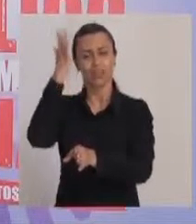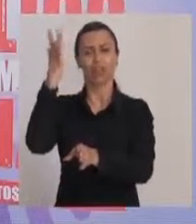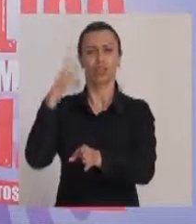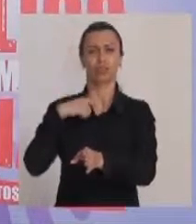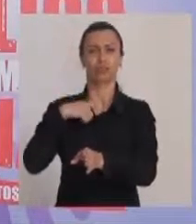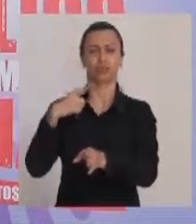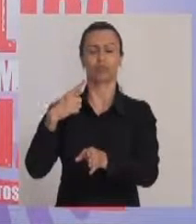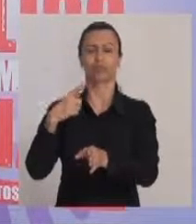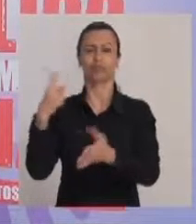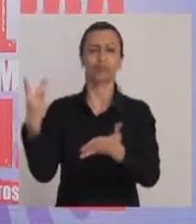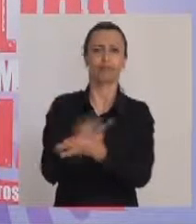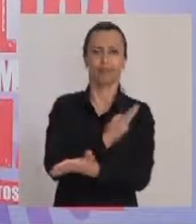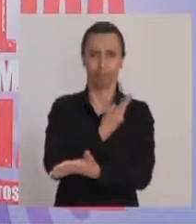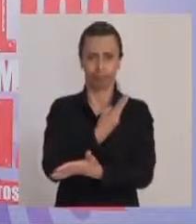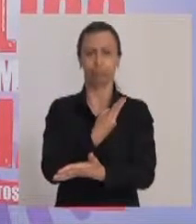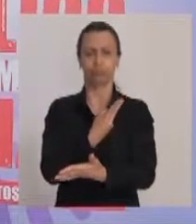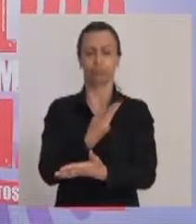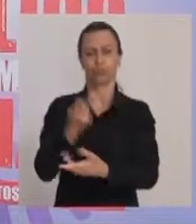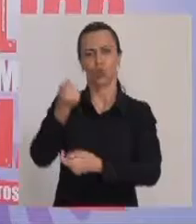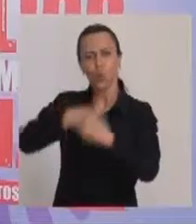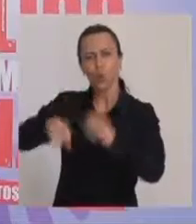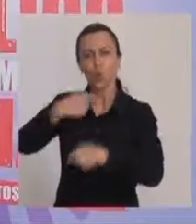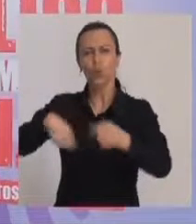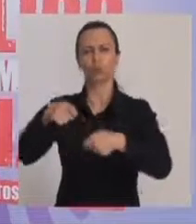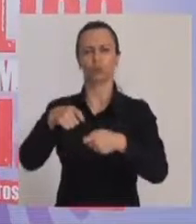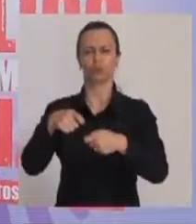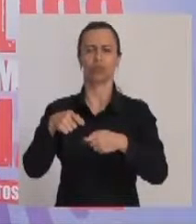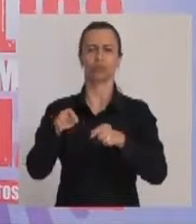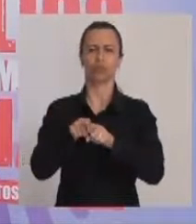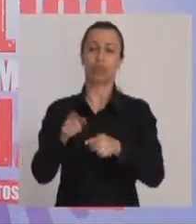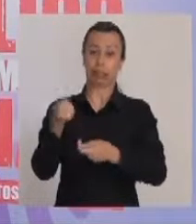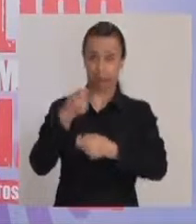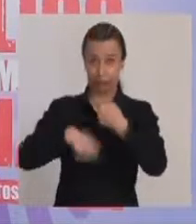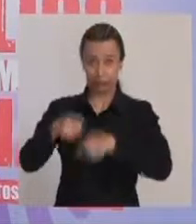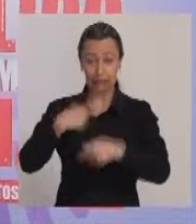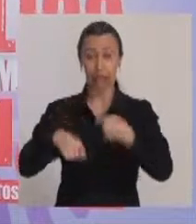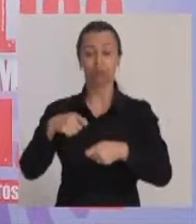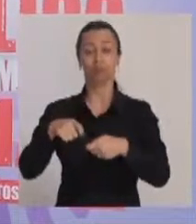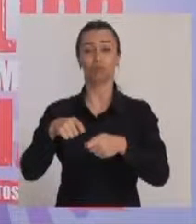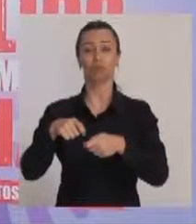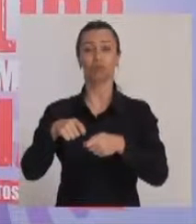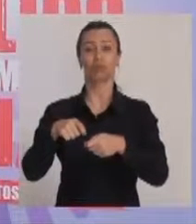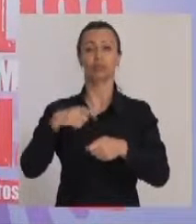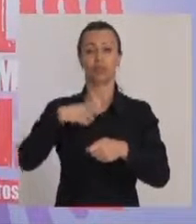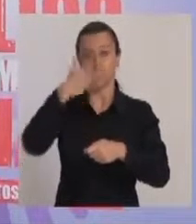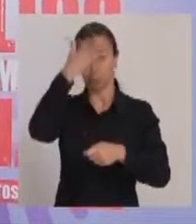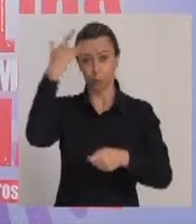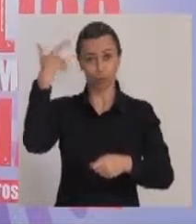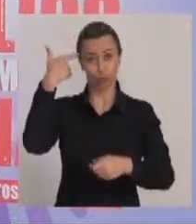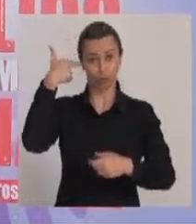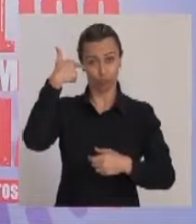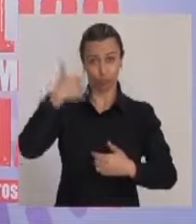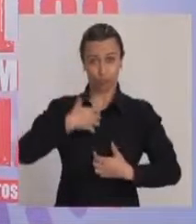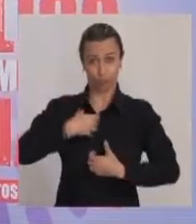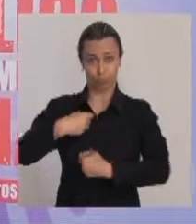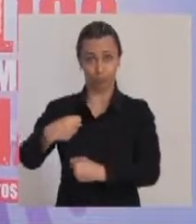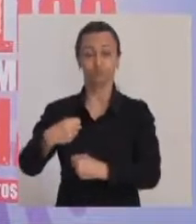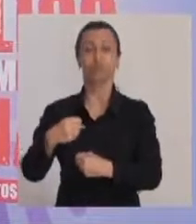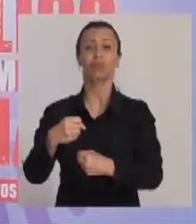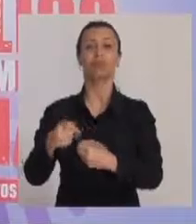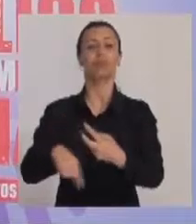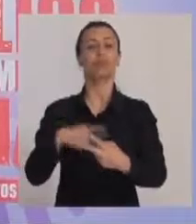as pessoas caem facilmente na rede do tráfico tanto tráfico de